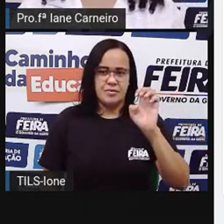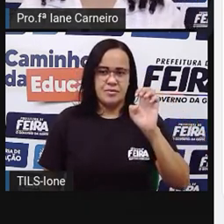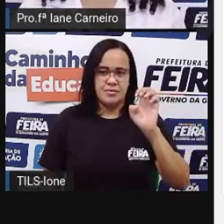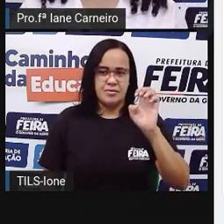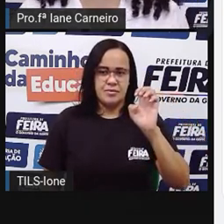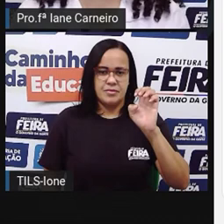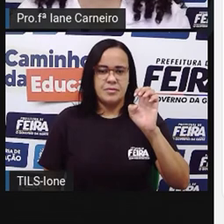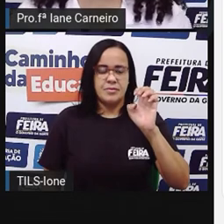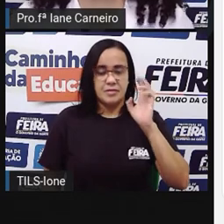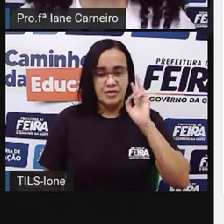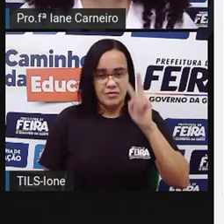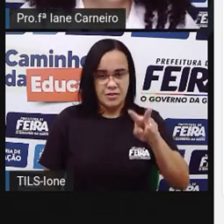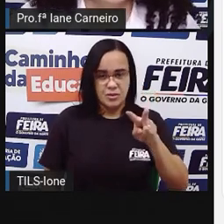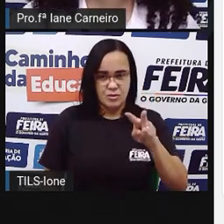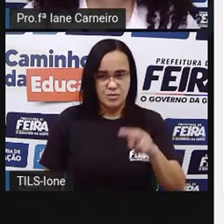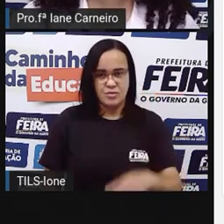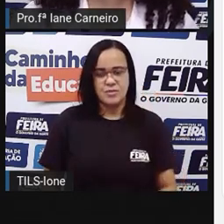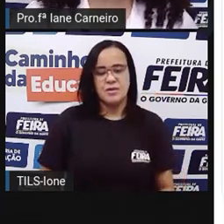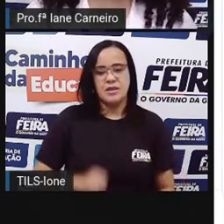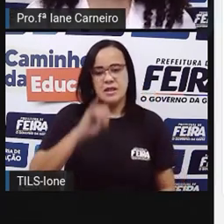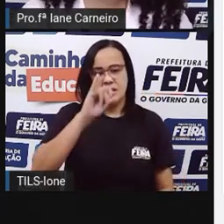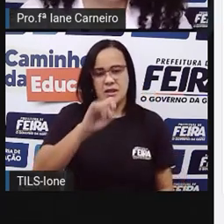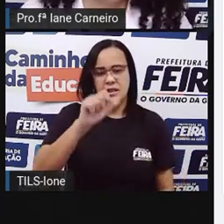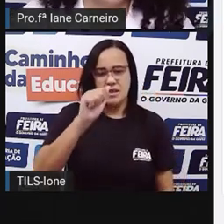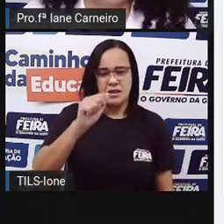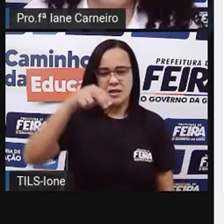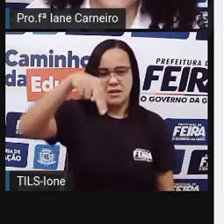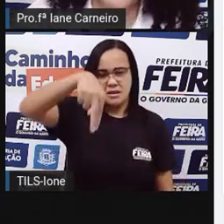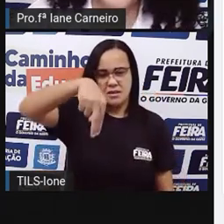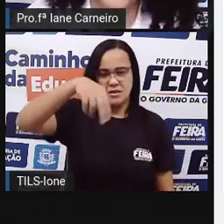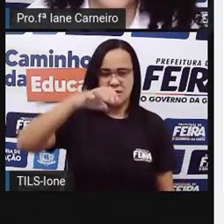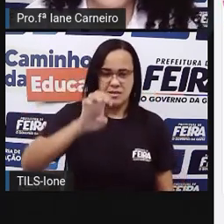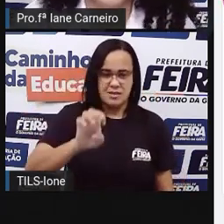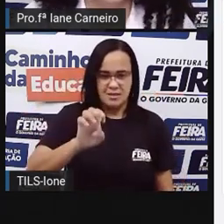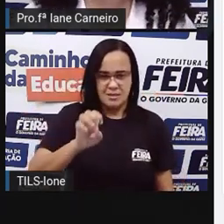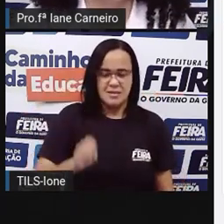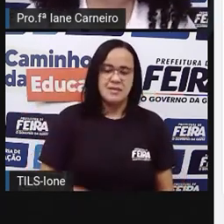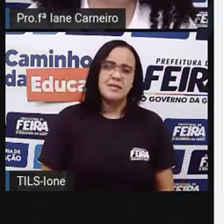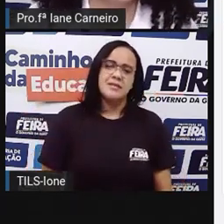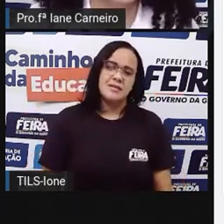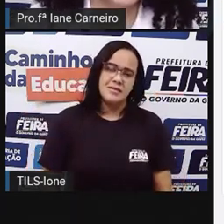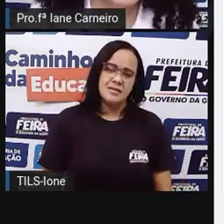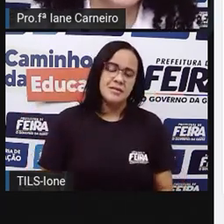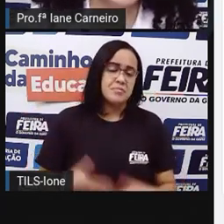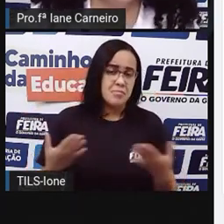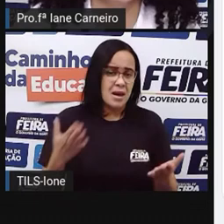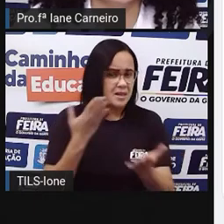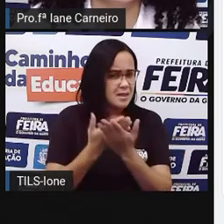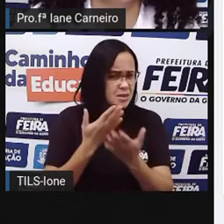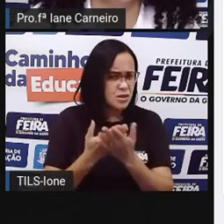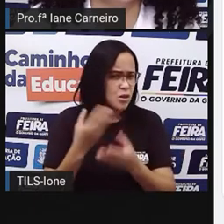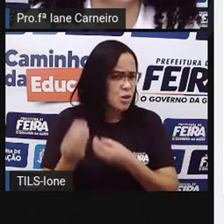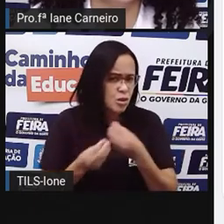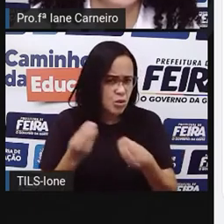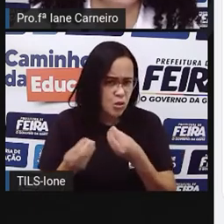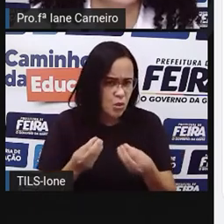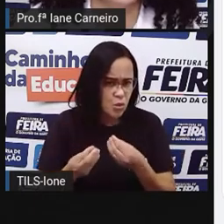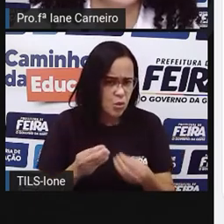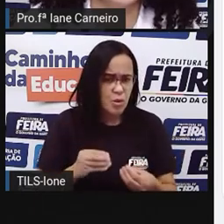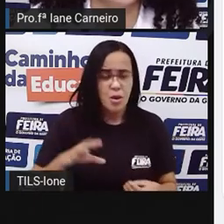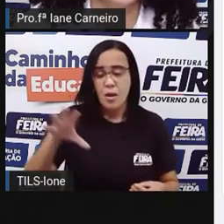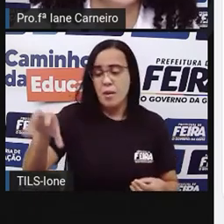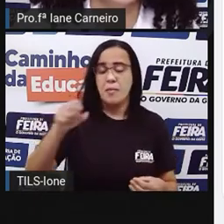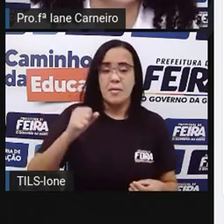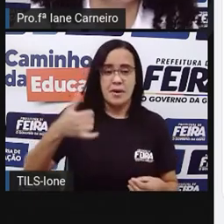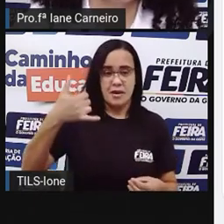Viram? E Anny. Aí o que eu fazia quando eu era mais nova, né? Eu pegava a caneta, né? Vou pegar aqui um outro lápis